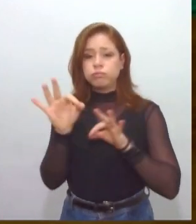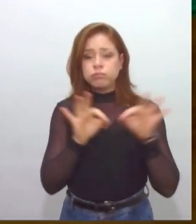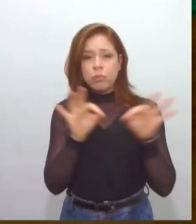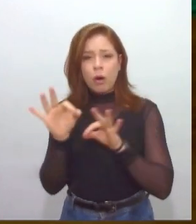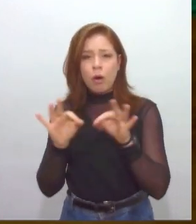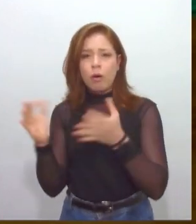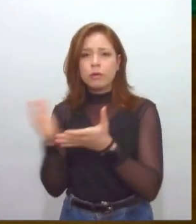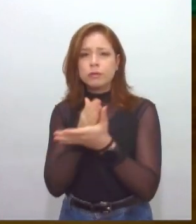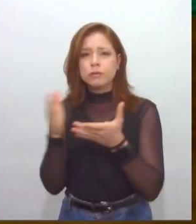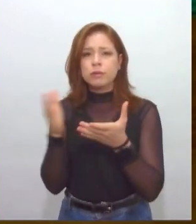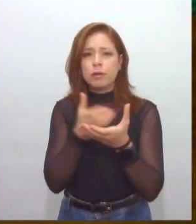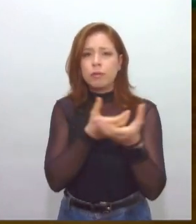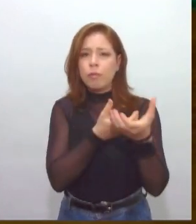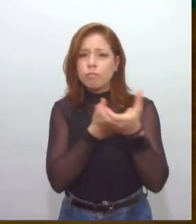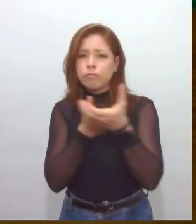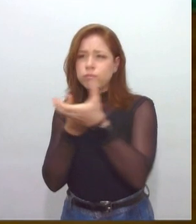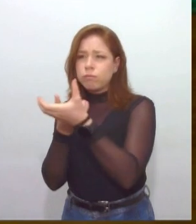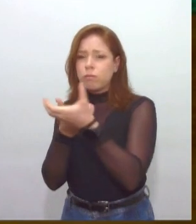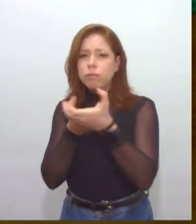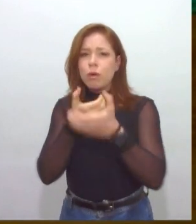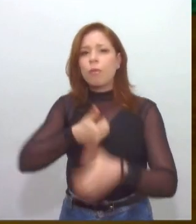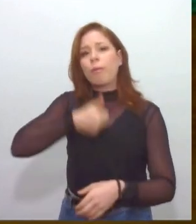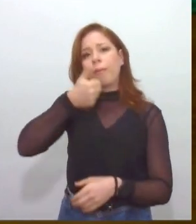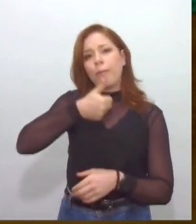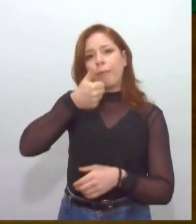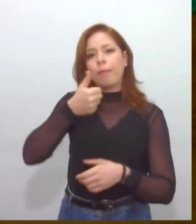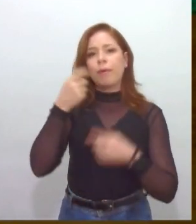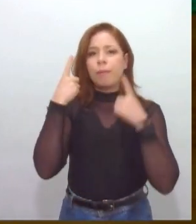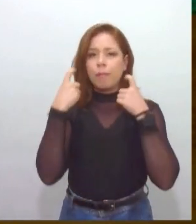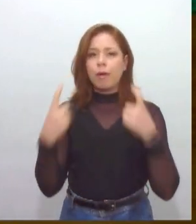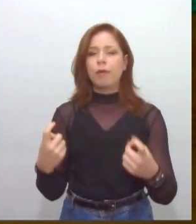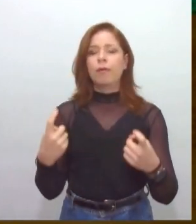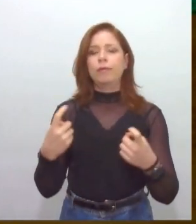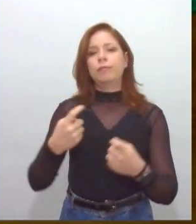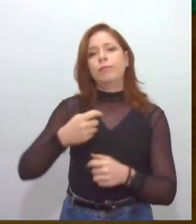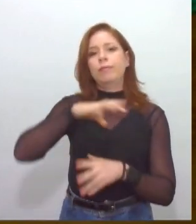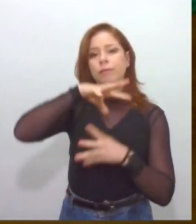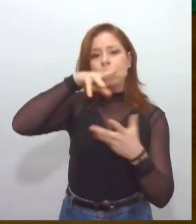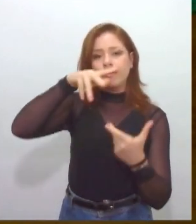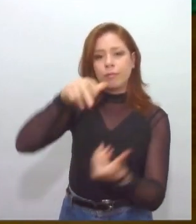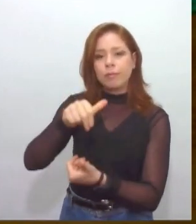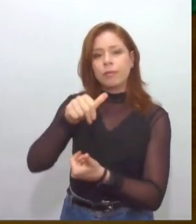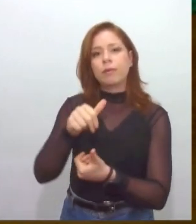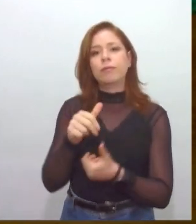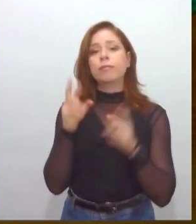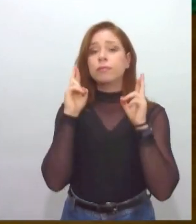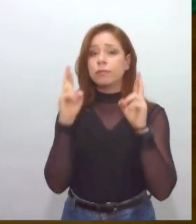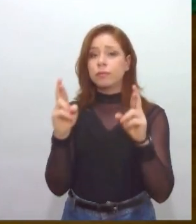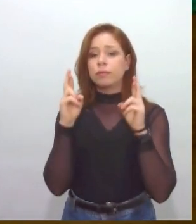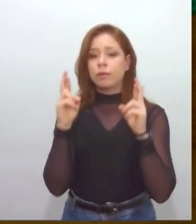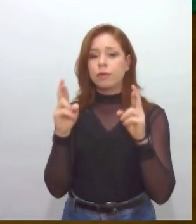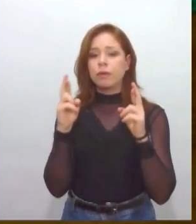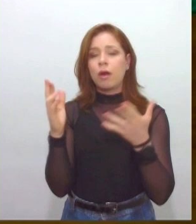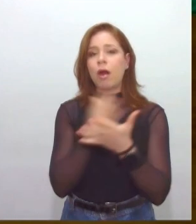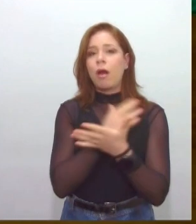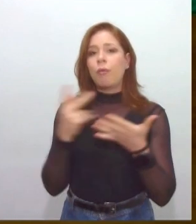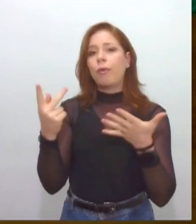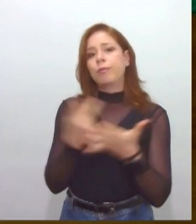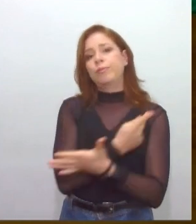Primeira Guerra Mundial, esperando naqueles acontecimentos de que